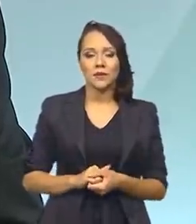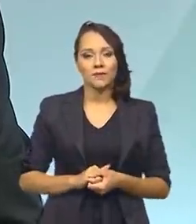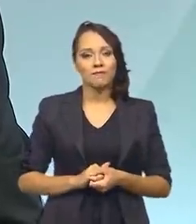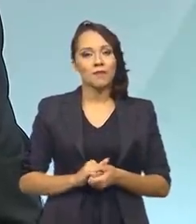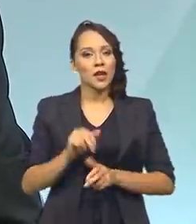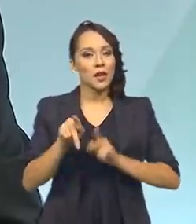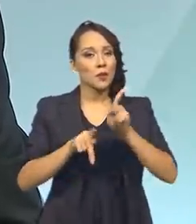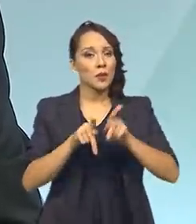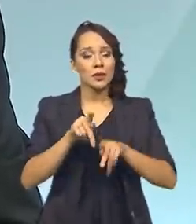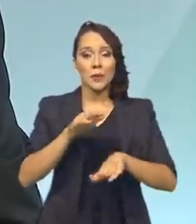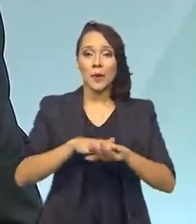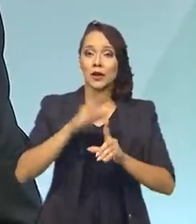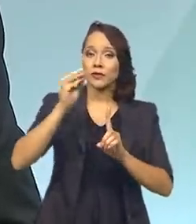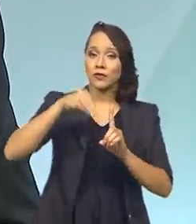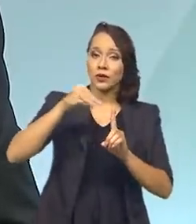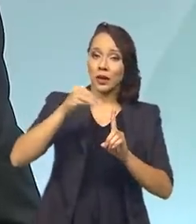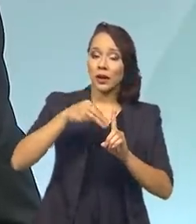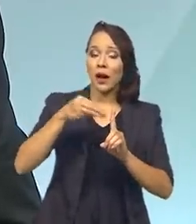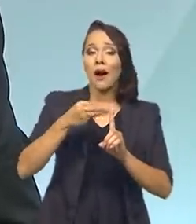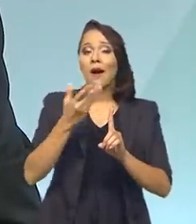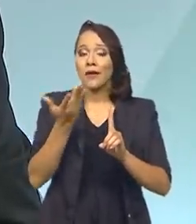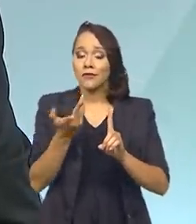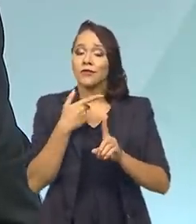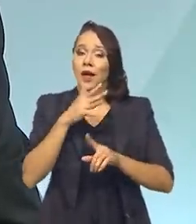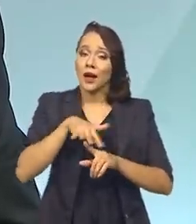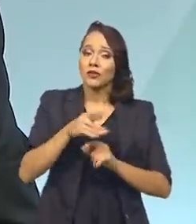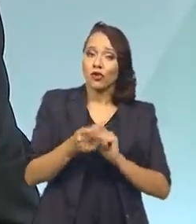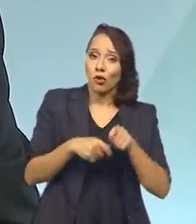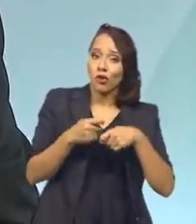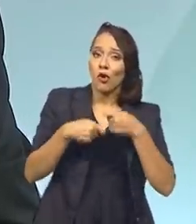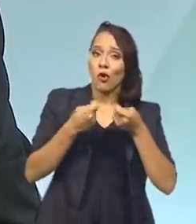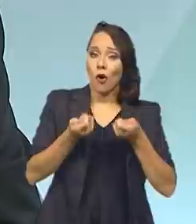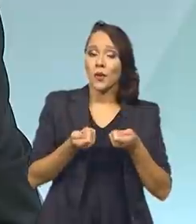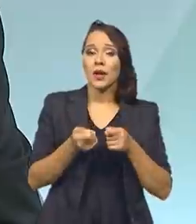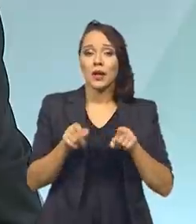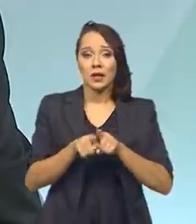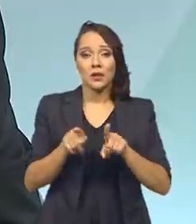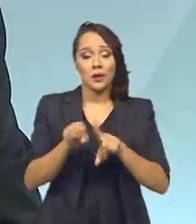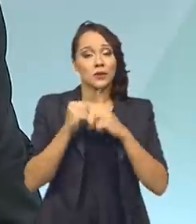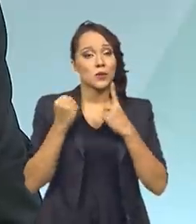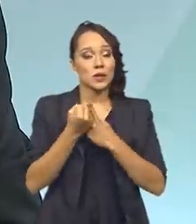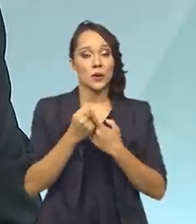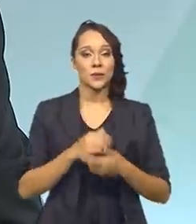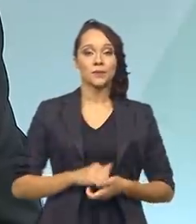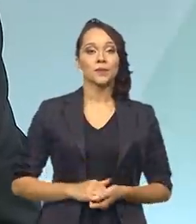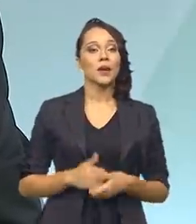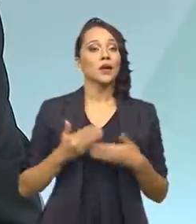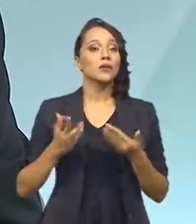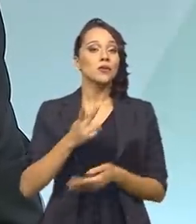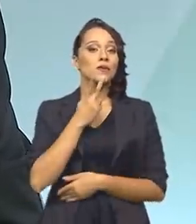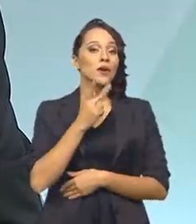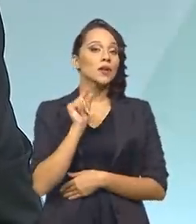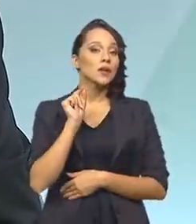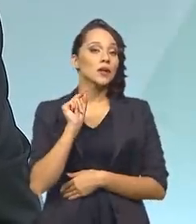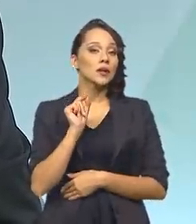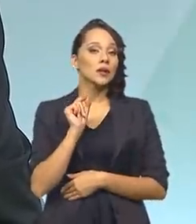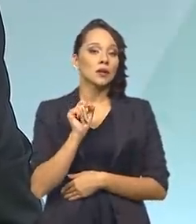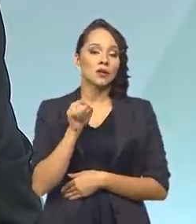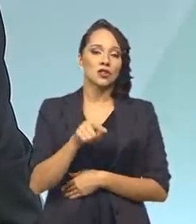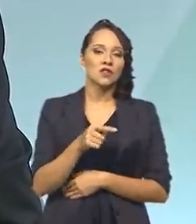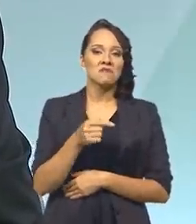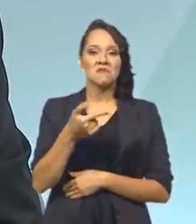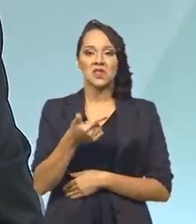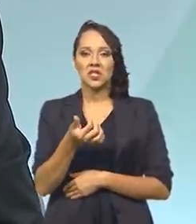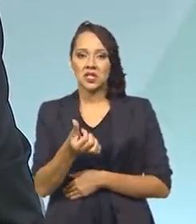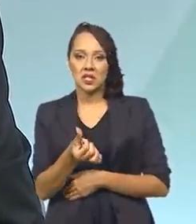populações mais vulneráveis do ponto de vista econômico e do ponto de vista social. Então, estamos falando aí de alguma coisa como